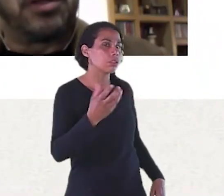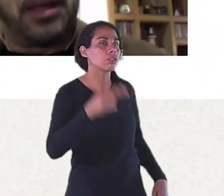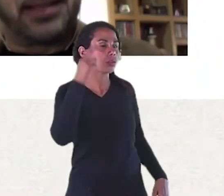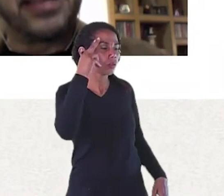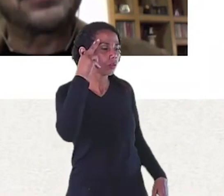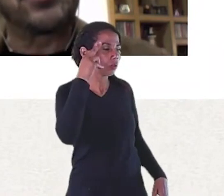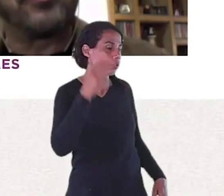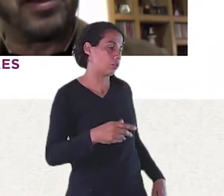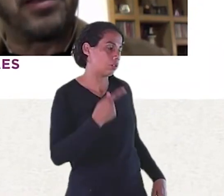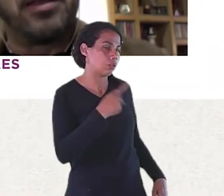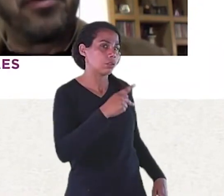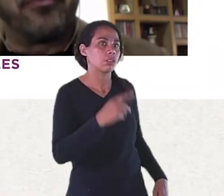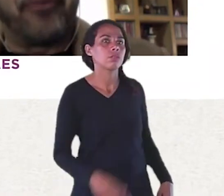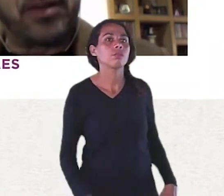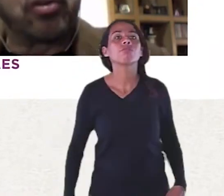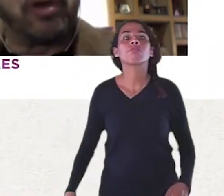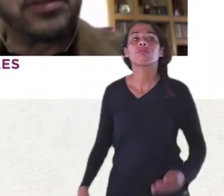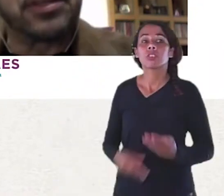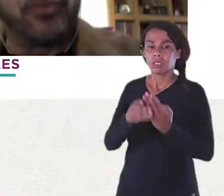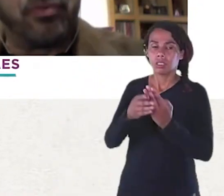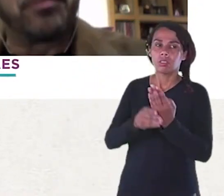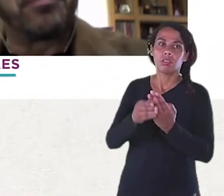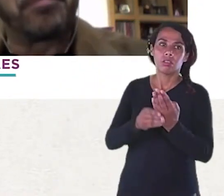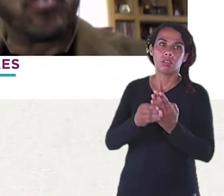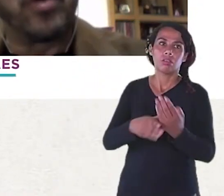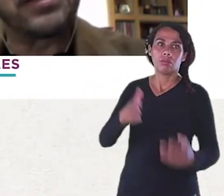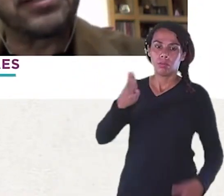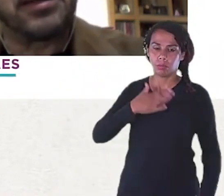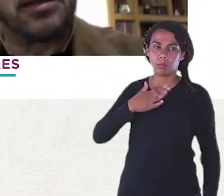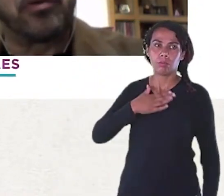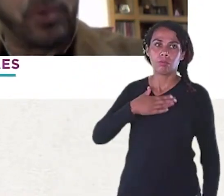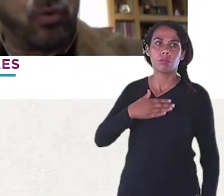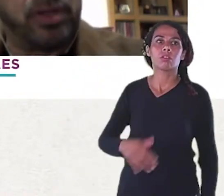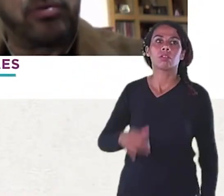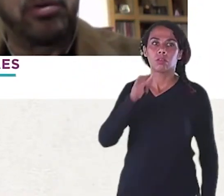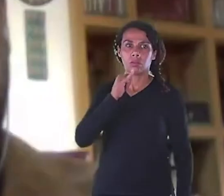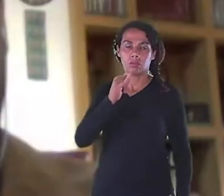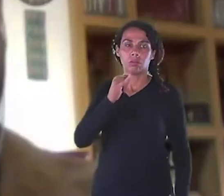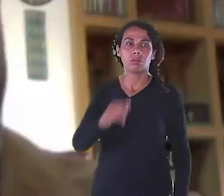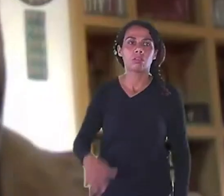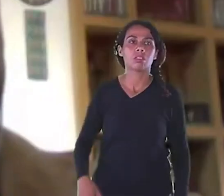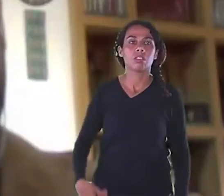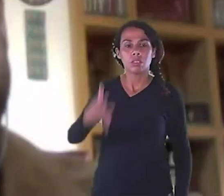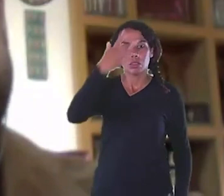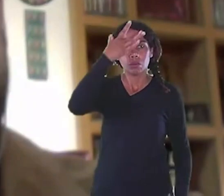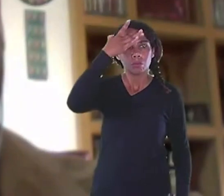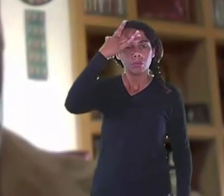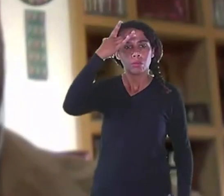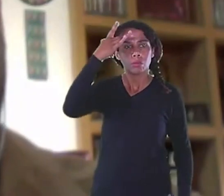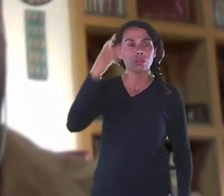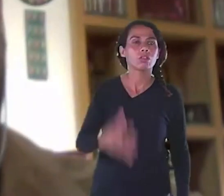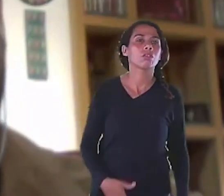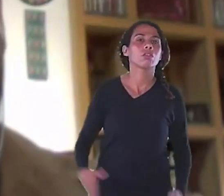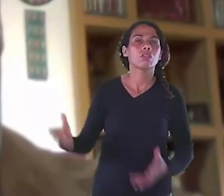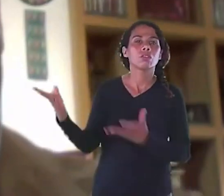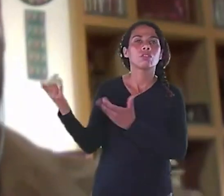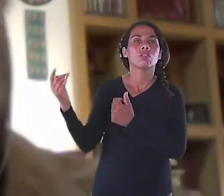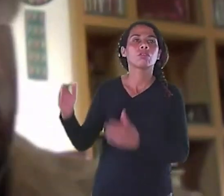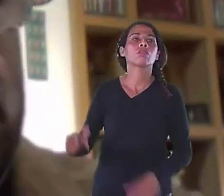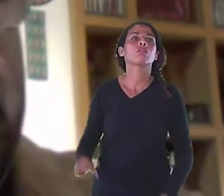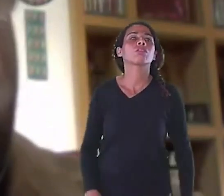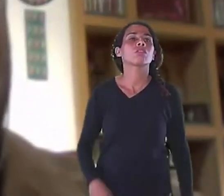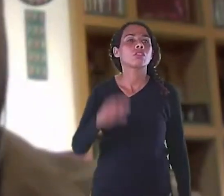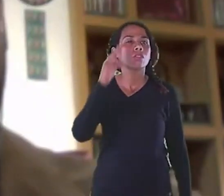pode Até incentivar Vários jovens Que vão percorrer Essa estrada Que eu percorri Do design Seja no âmbito Teórico